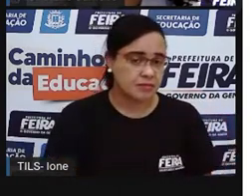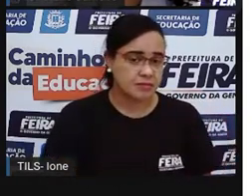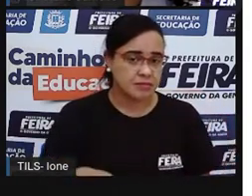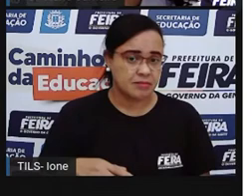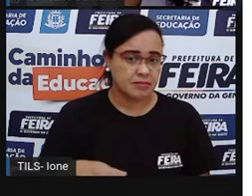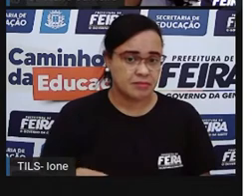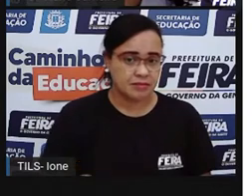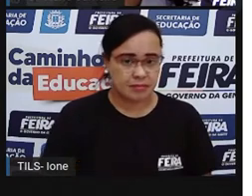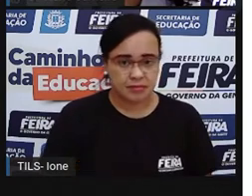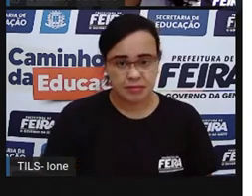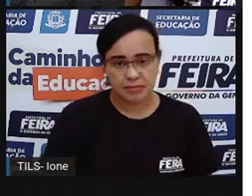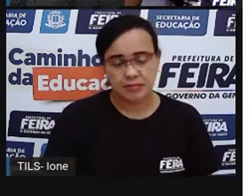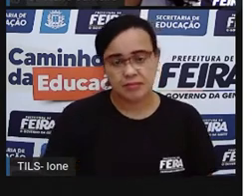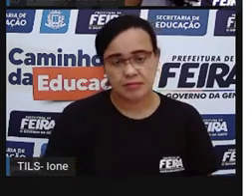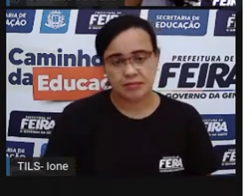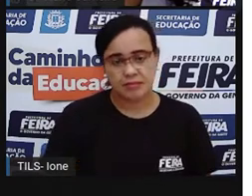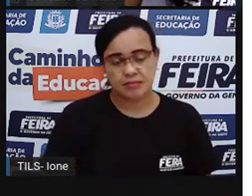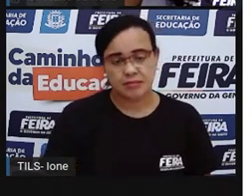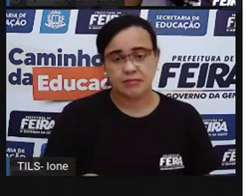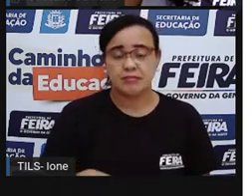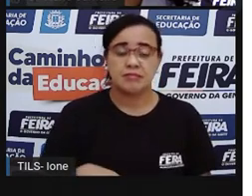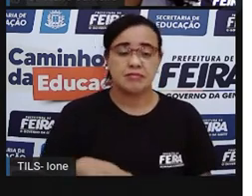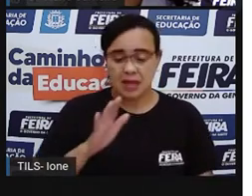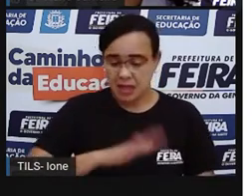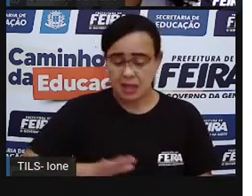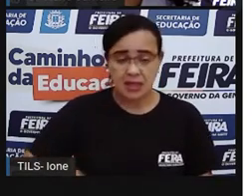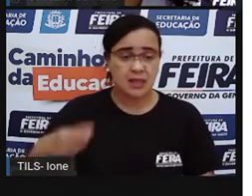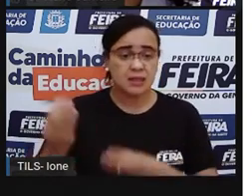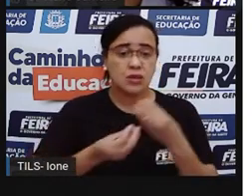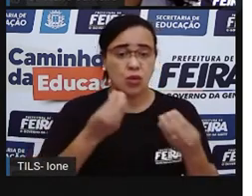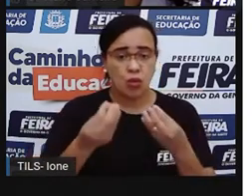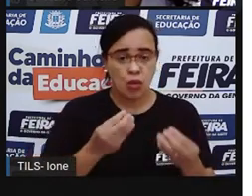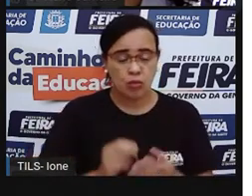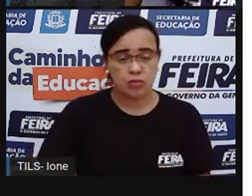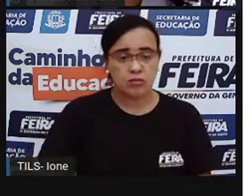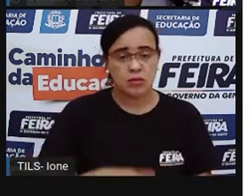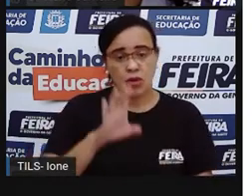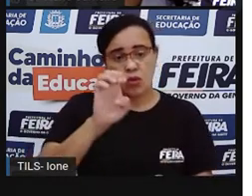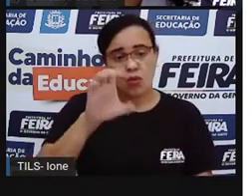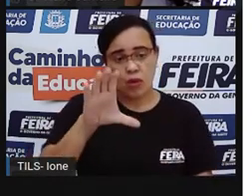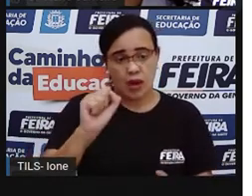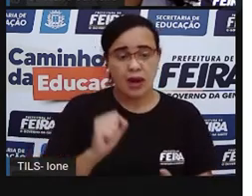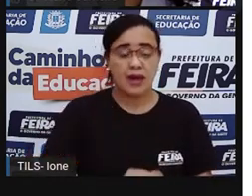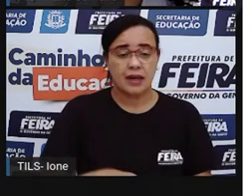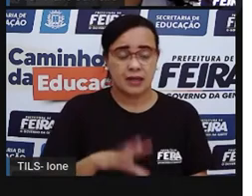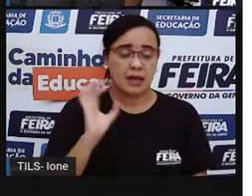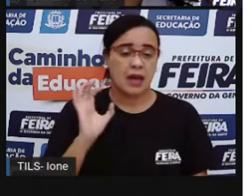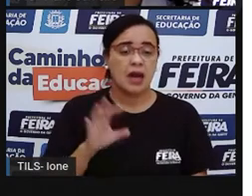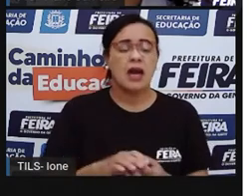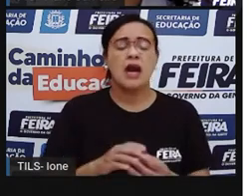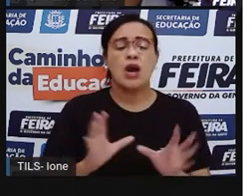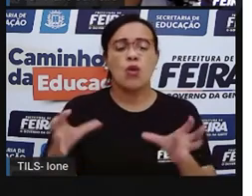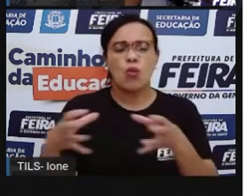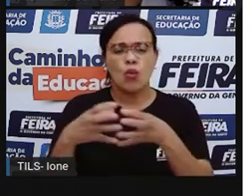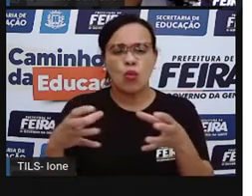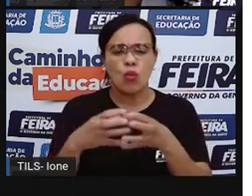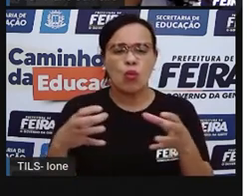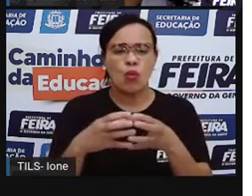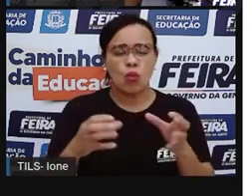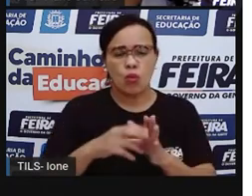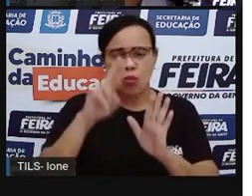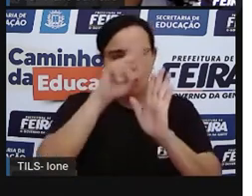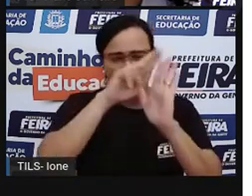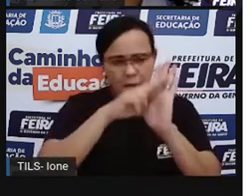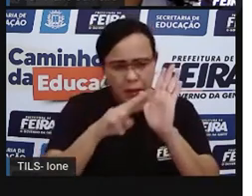a gente tem que aproveitar a infância. O Estatuto da Criança e do Adolescente é um conjunto de normas que tem como objetivo a proteção integral